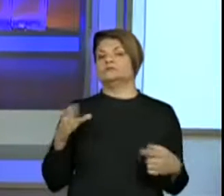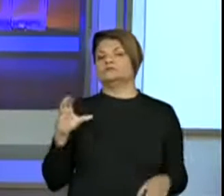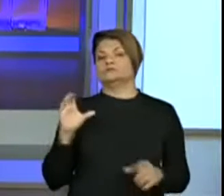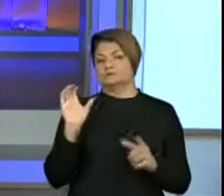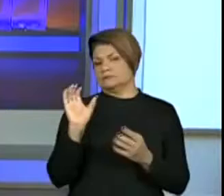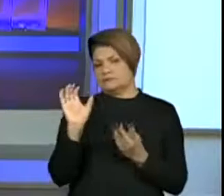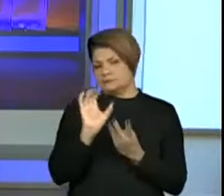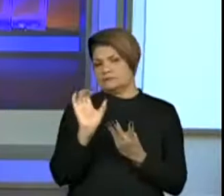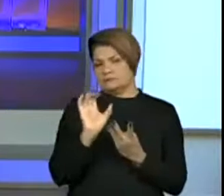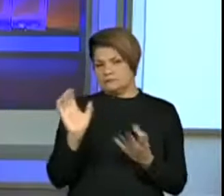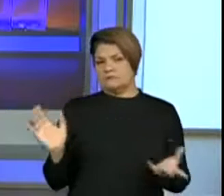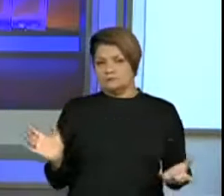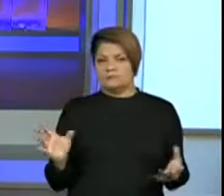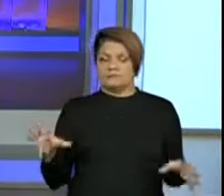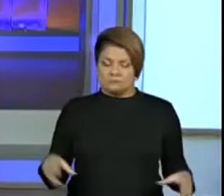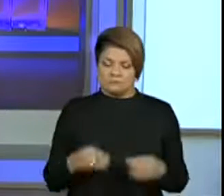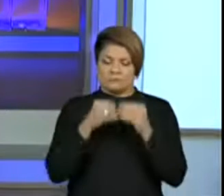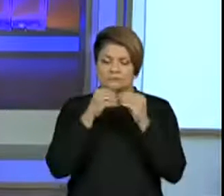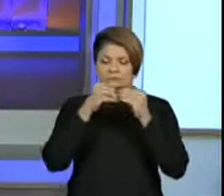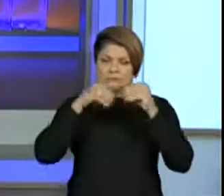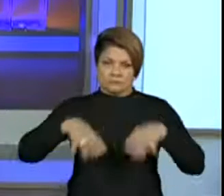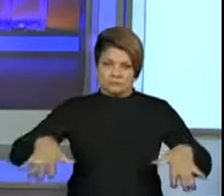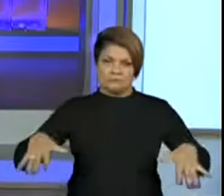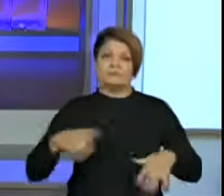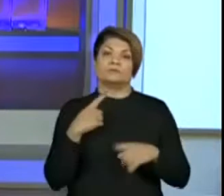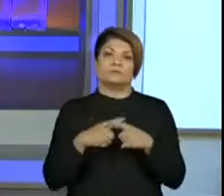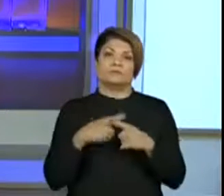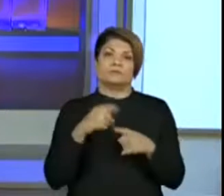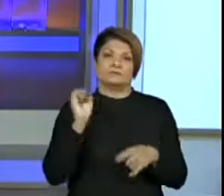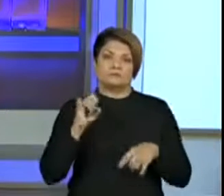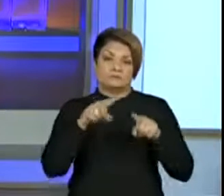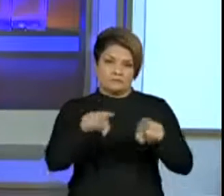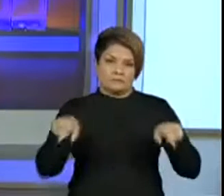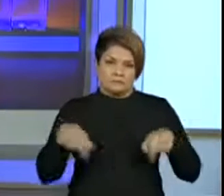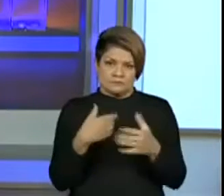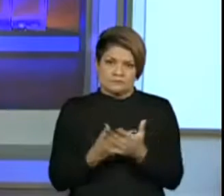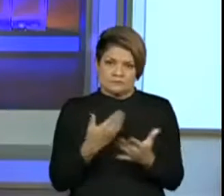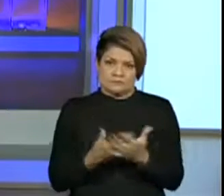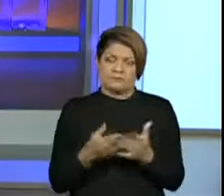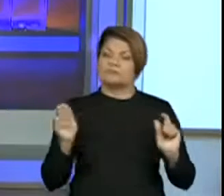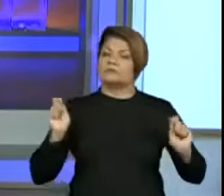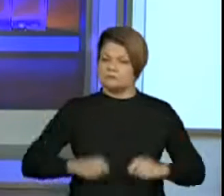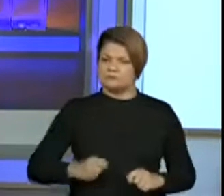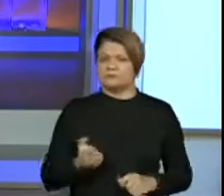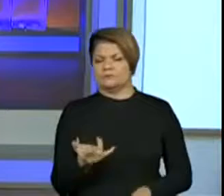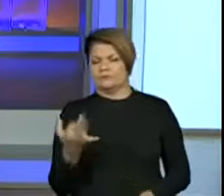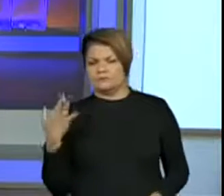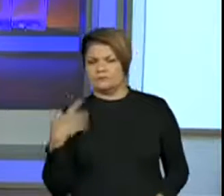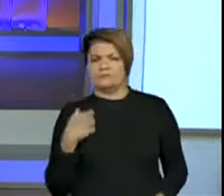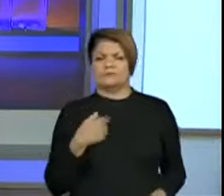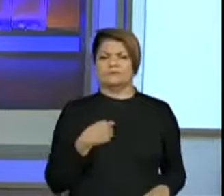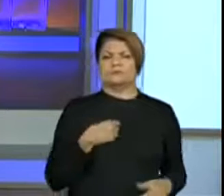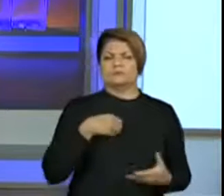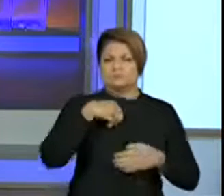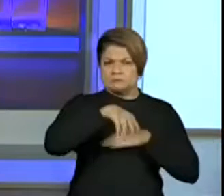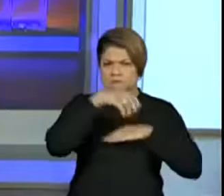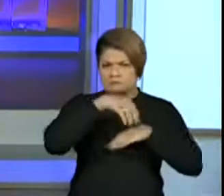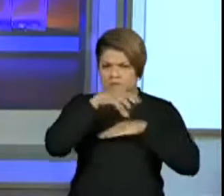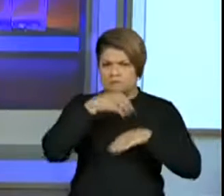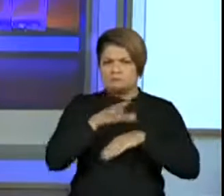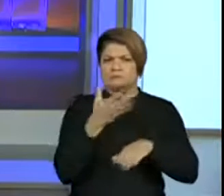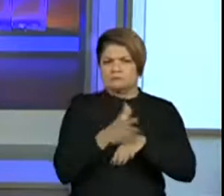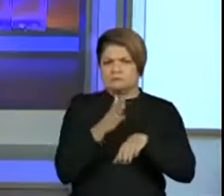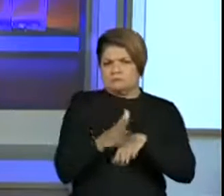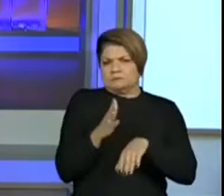a compor e decompor números. Pois, se estivéssemos na sala de aula, né? Faríamos vários ditados, vários treinos, vários